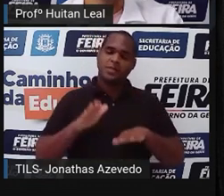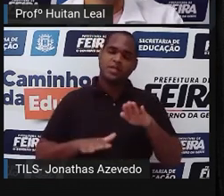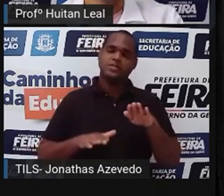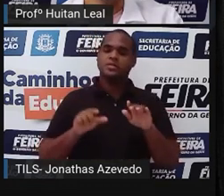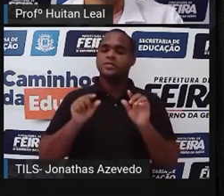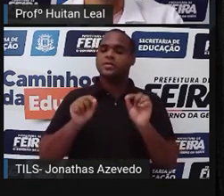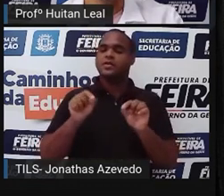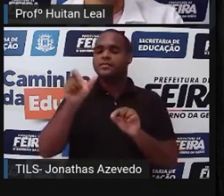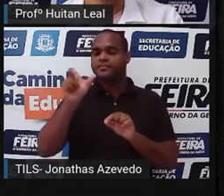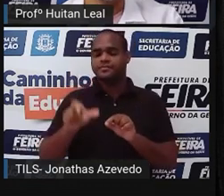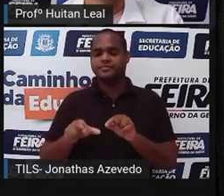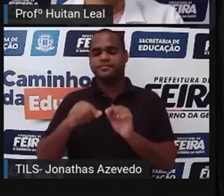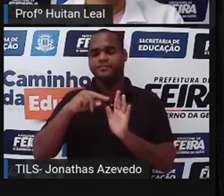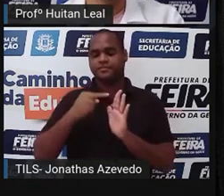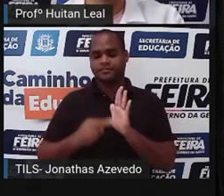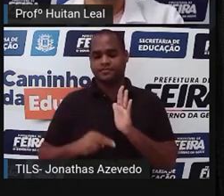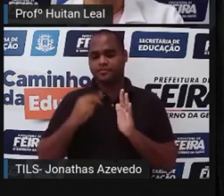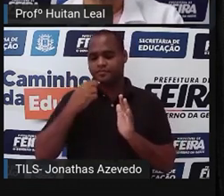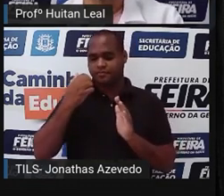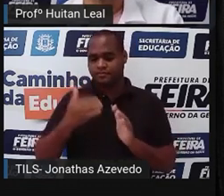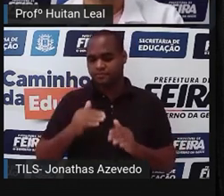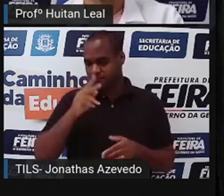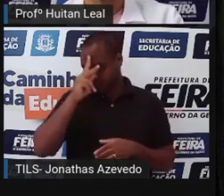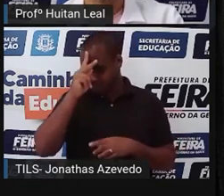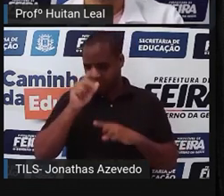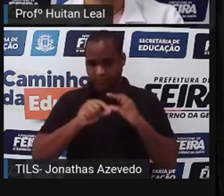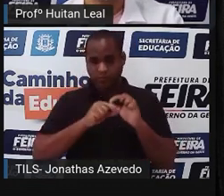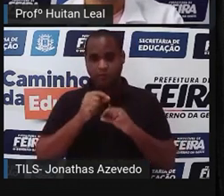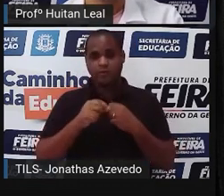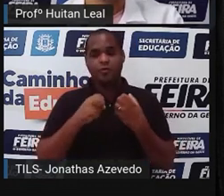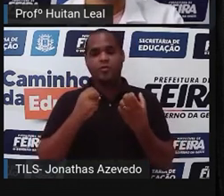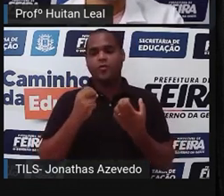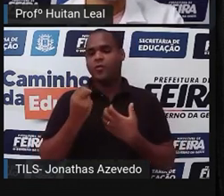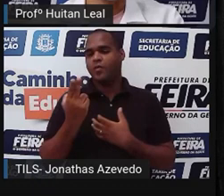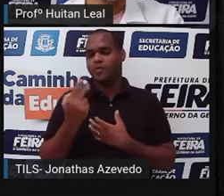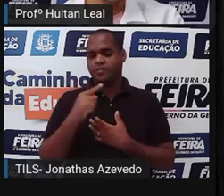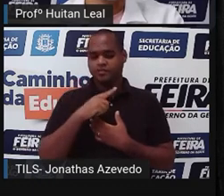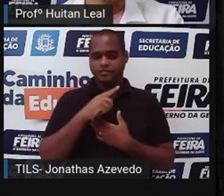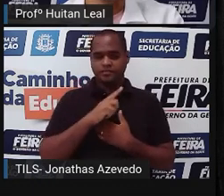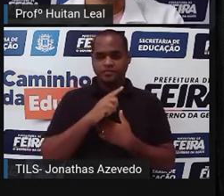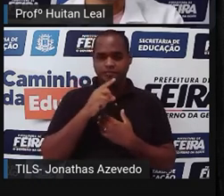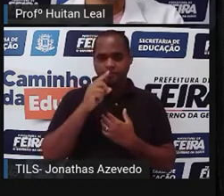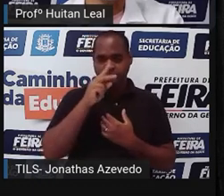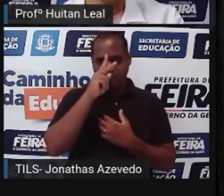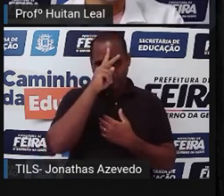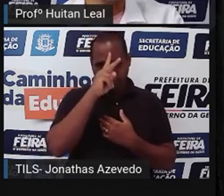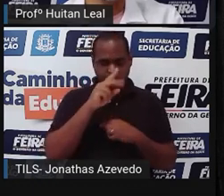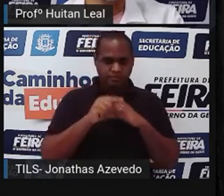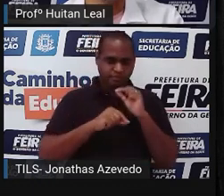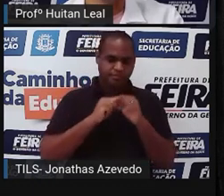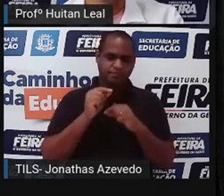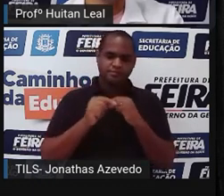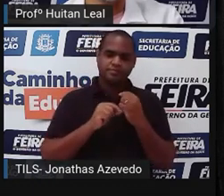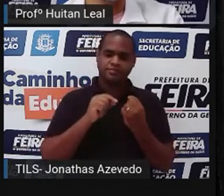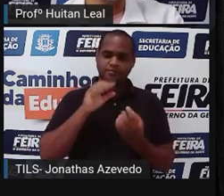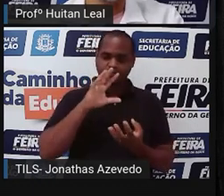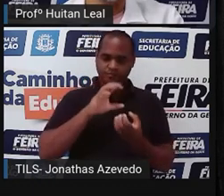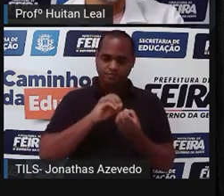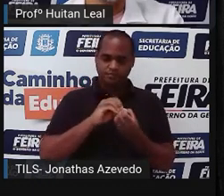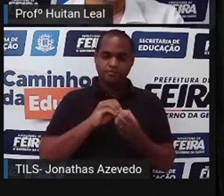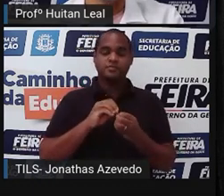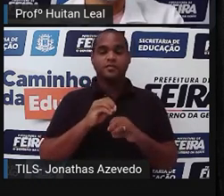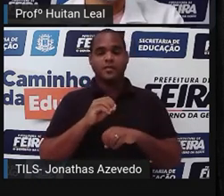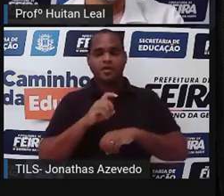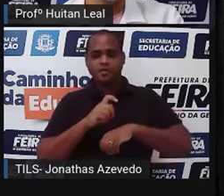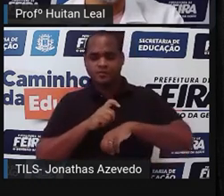quem está narrando, narrando a história, e de como essa história se comporta no tempo